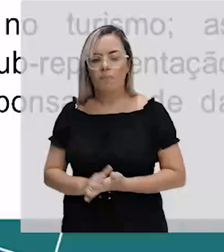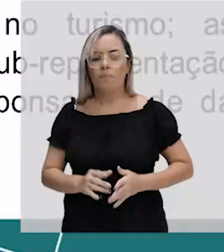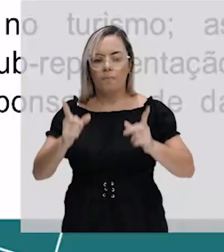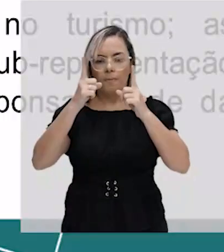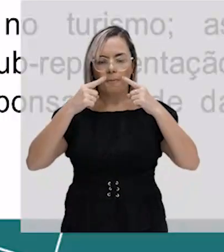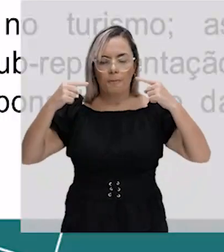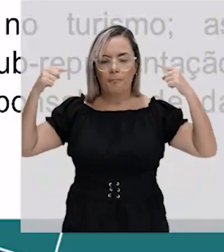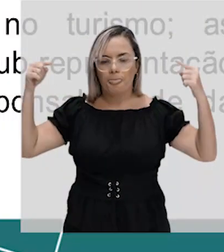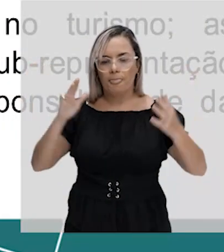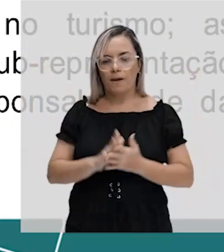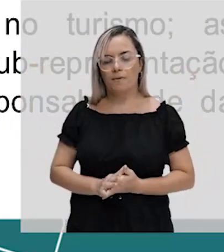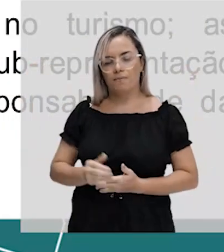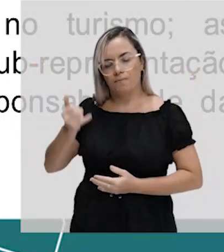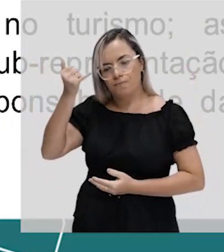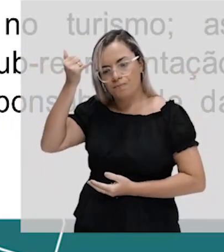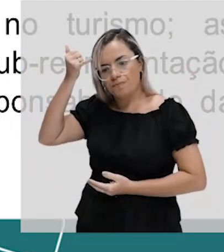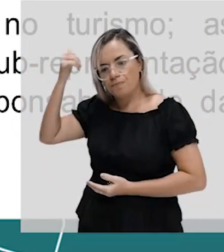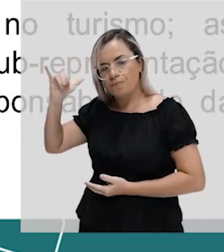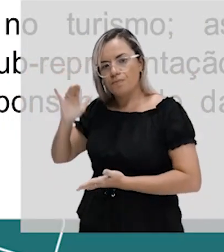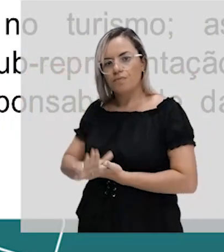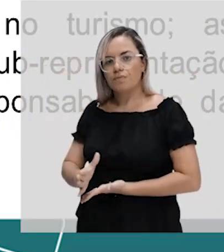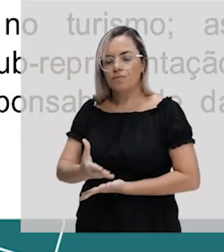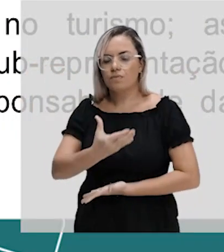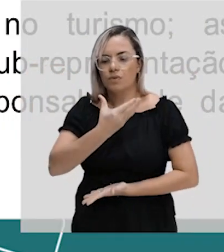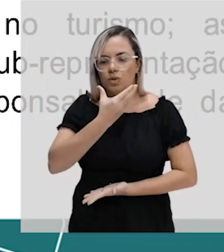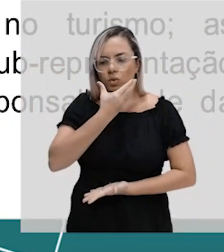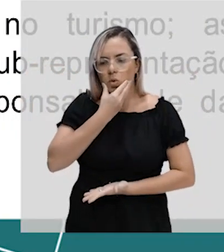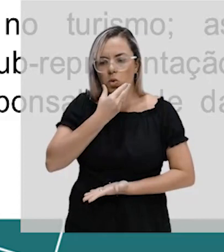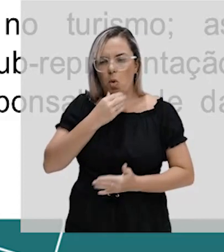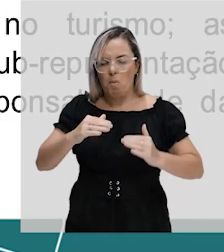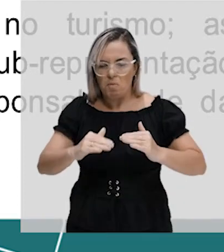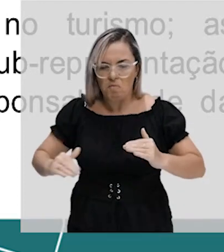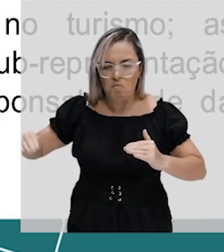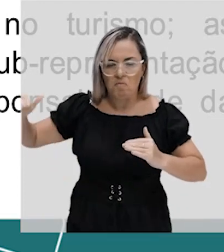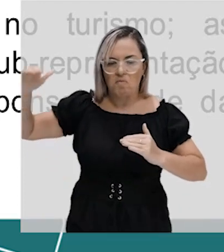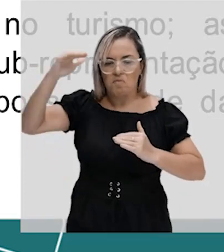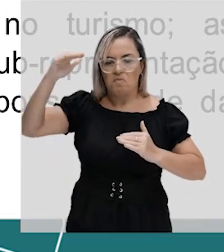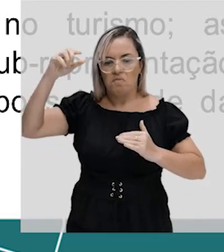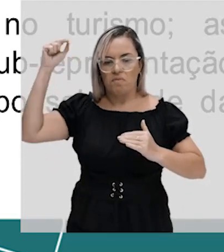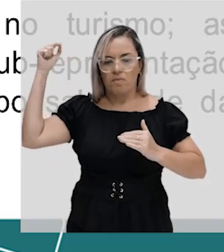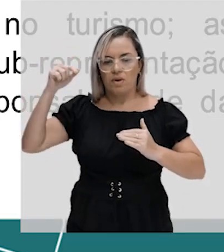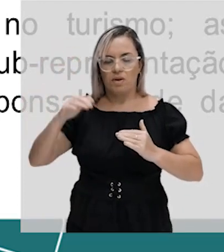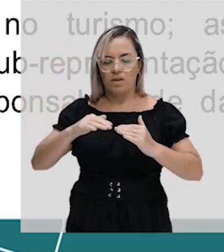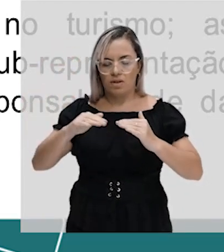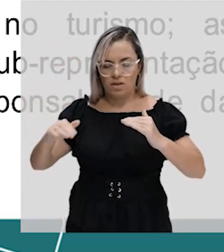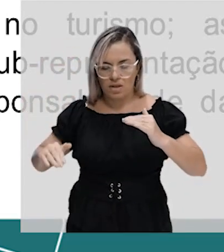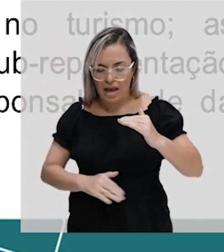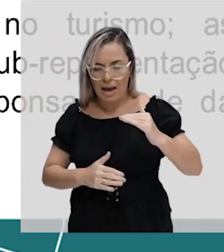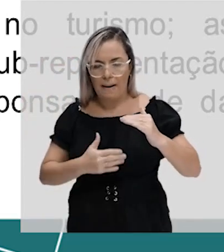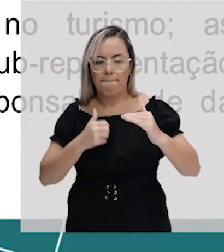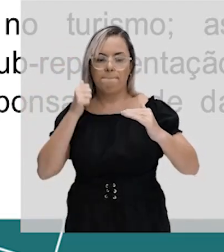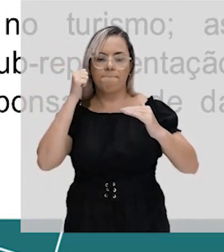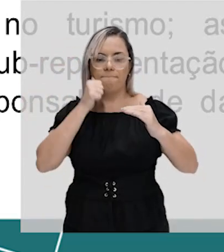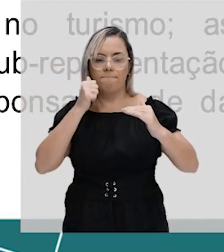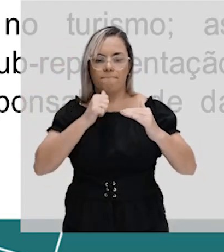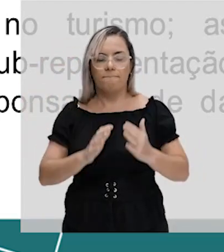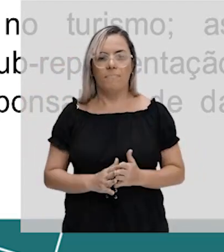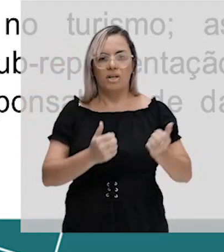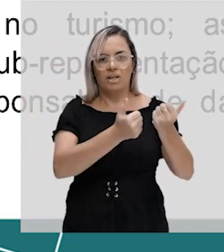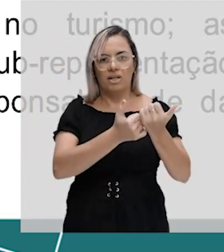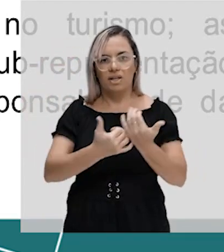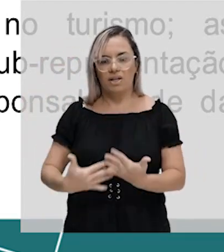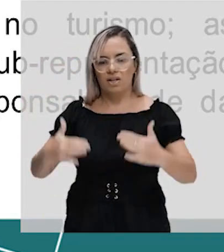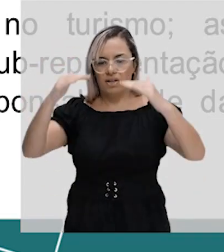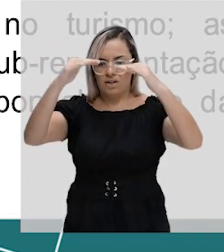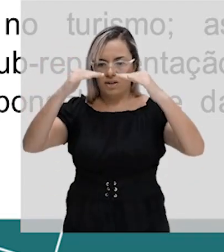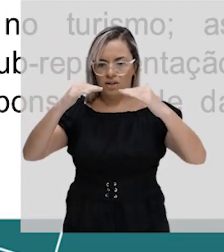patriarcado se expressa na ideia de que o homem é superior à mulher e essa hierarquia se espalha